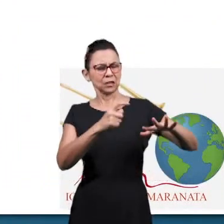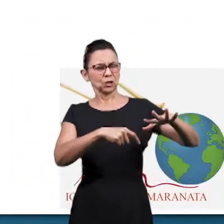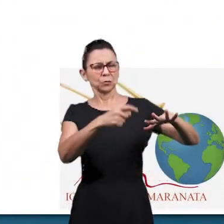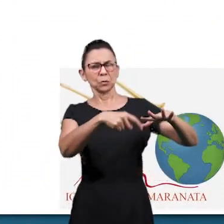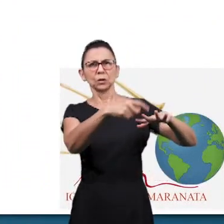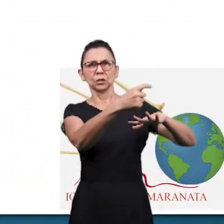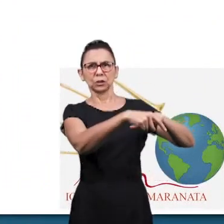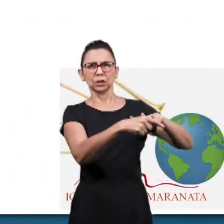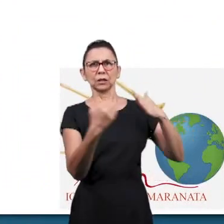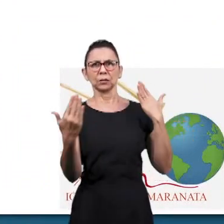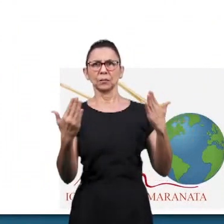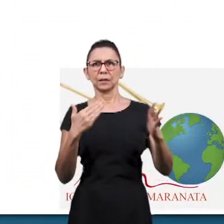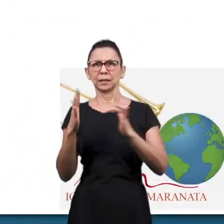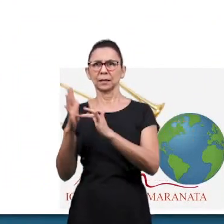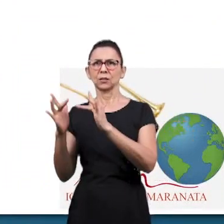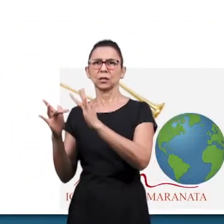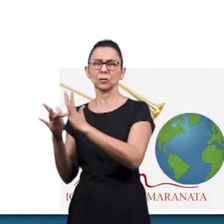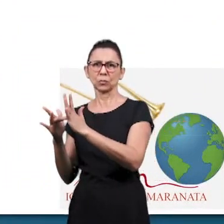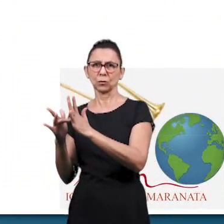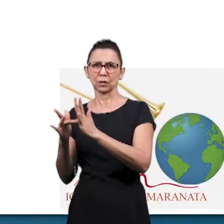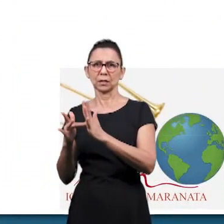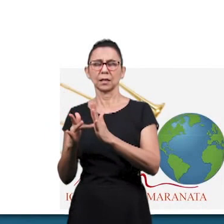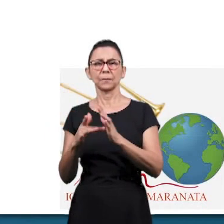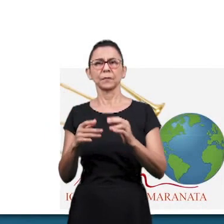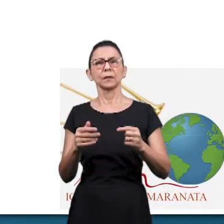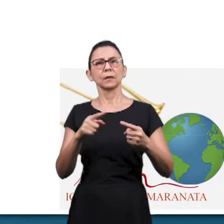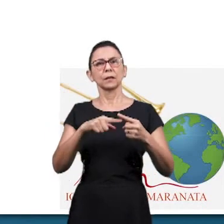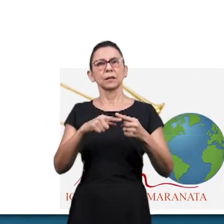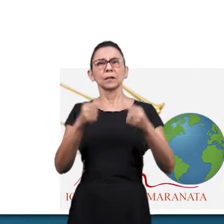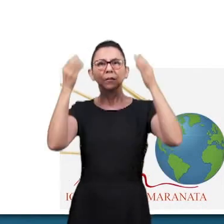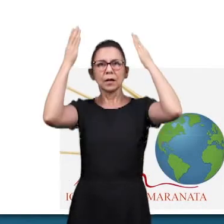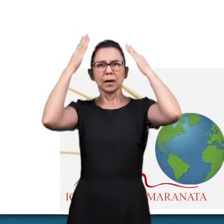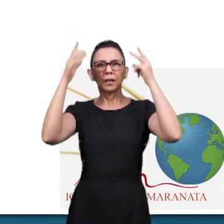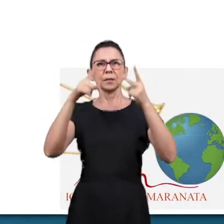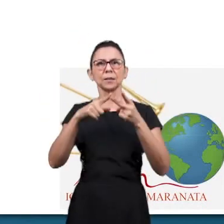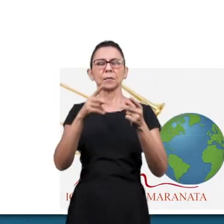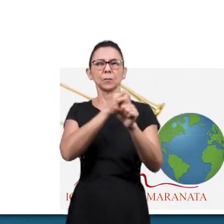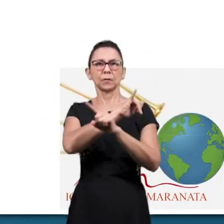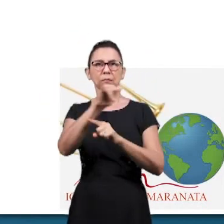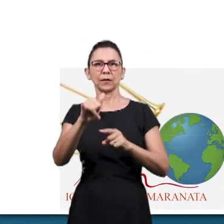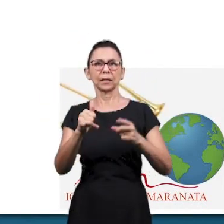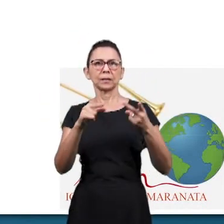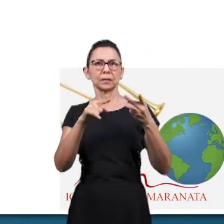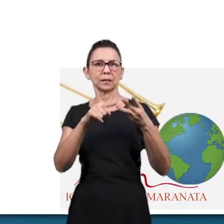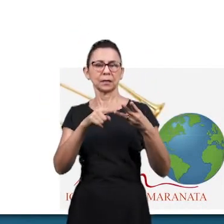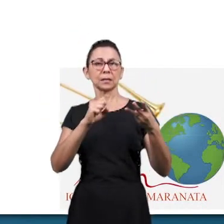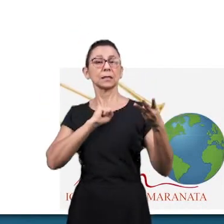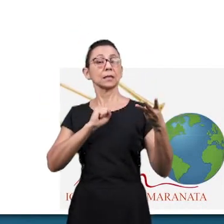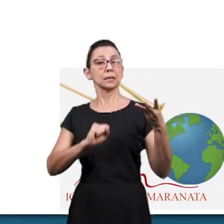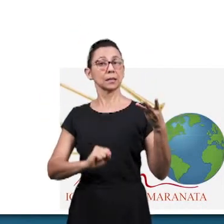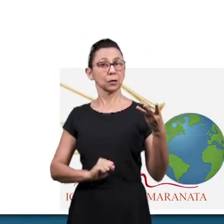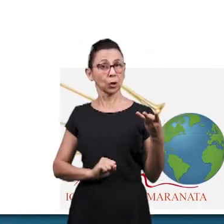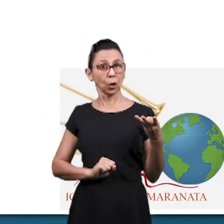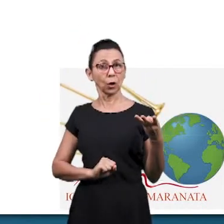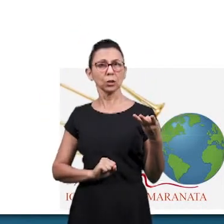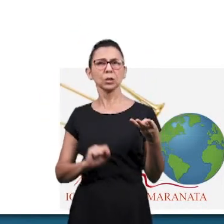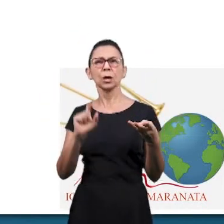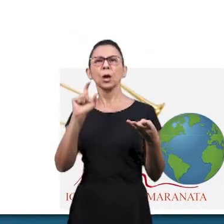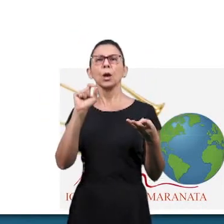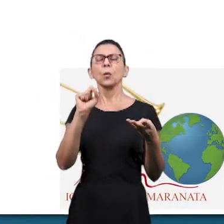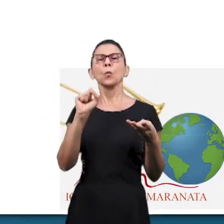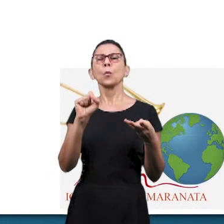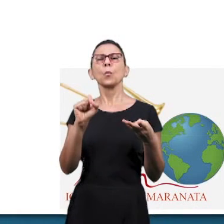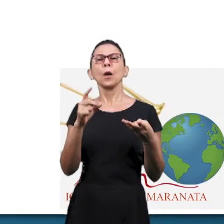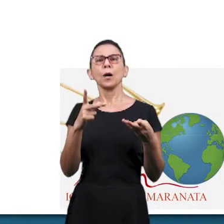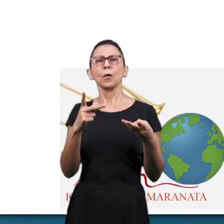das figuras tipológicas de Jesus no Velho Testamento, como rei, profeta e sacerdote, qual o nome ou a figura